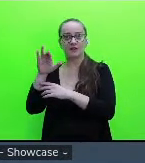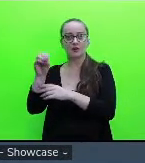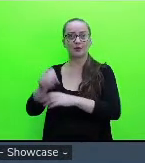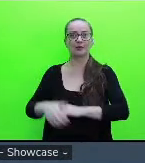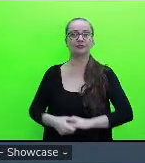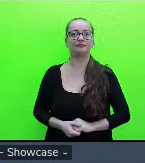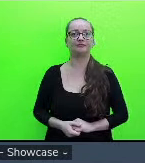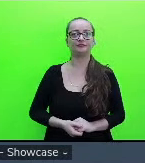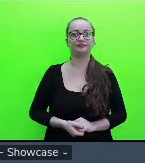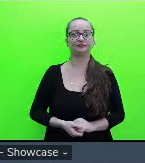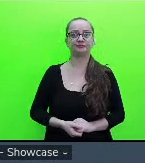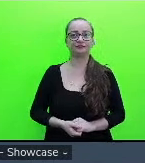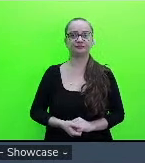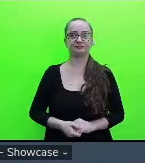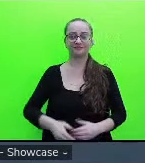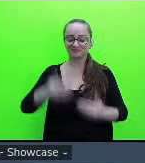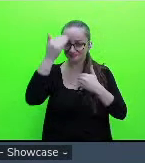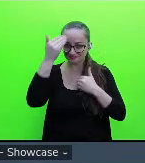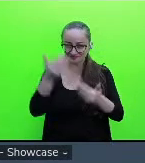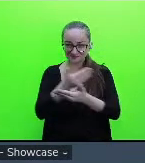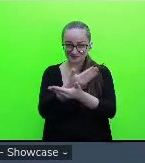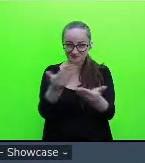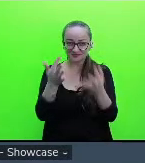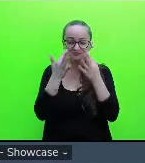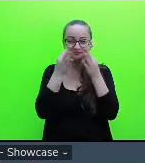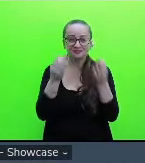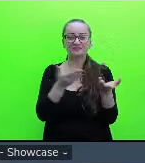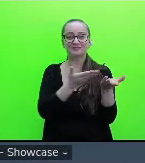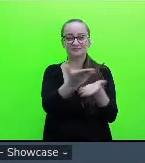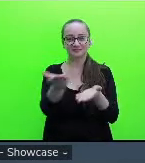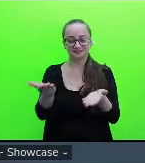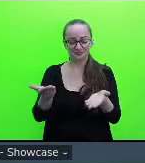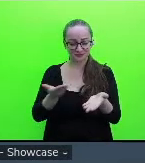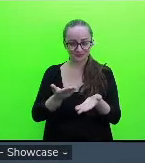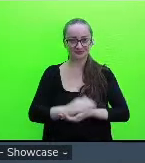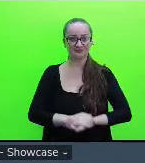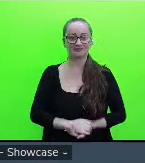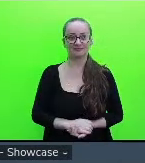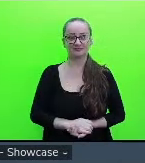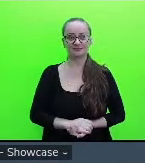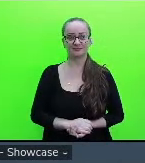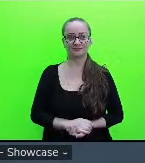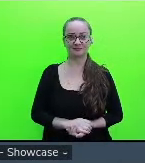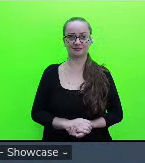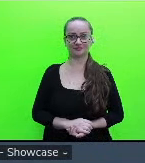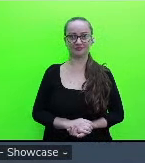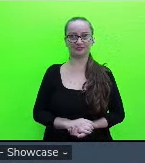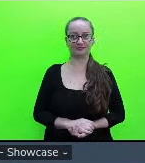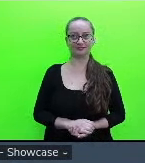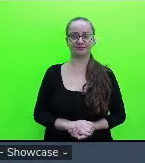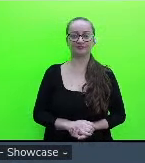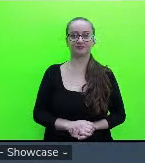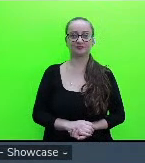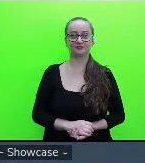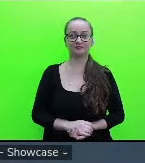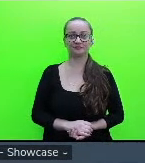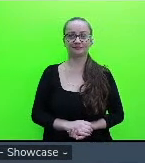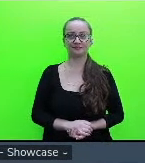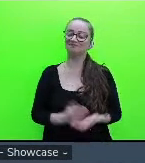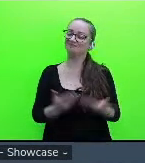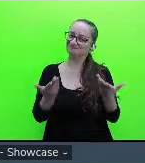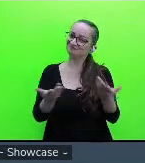muito obrigada pela atenção de todos por terem ficado até aqui e é isso